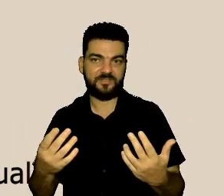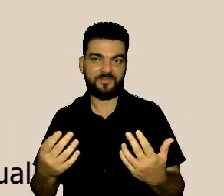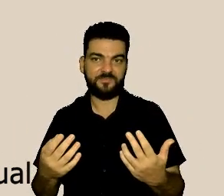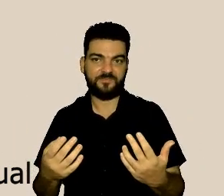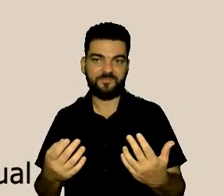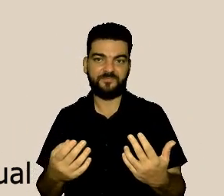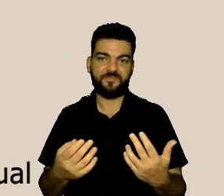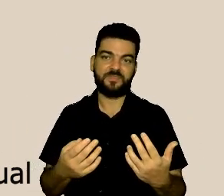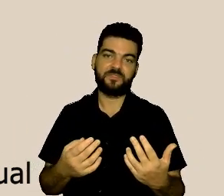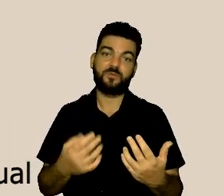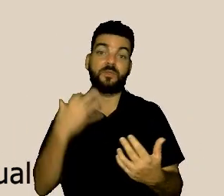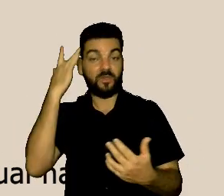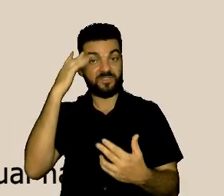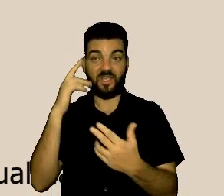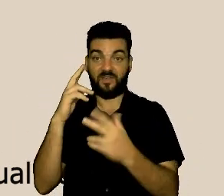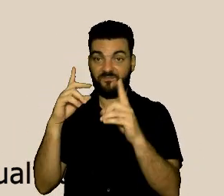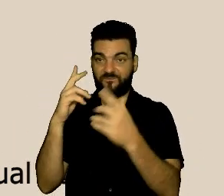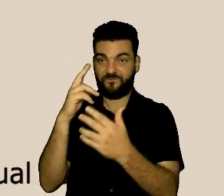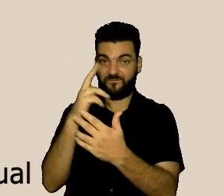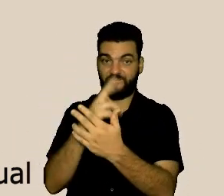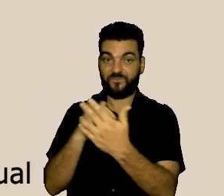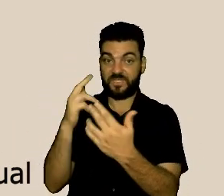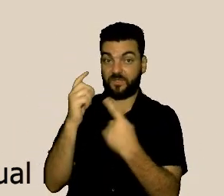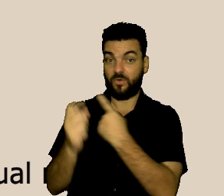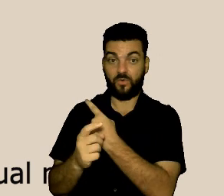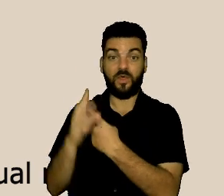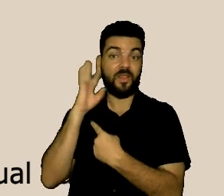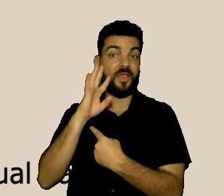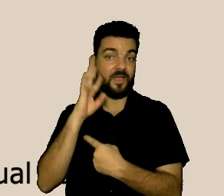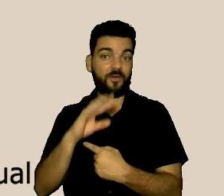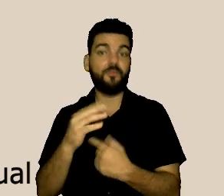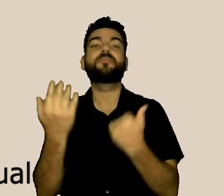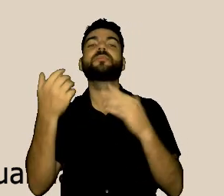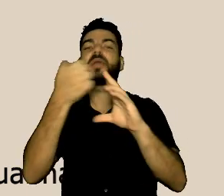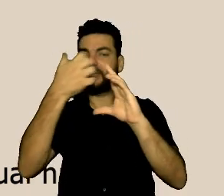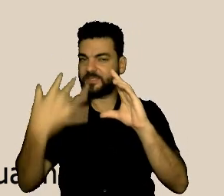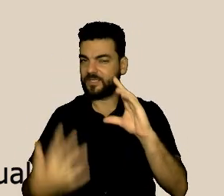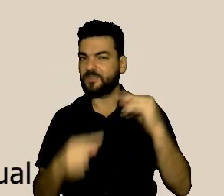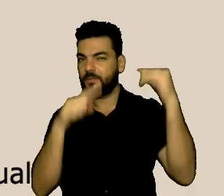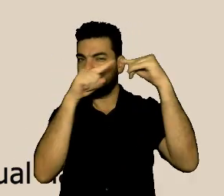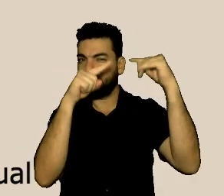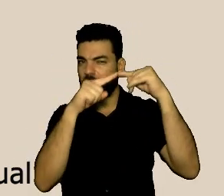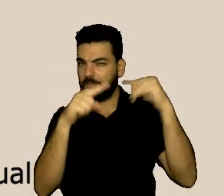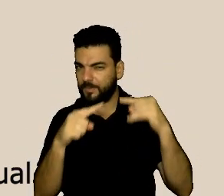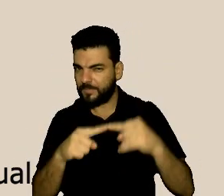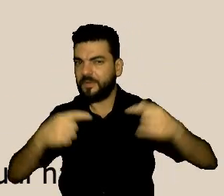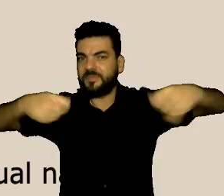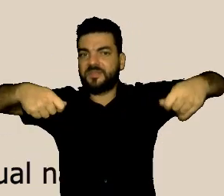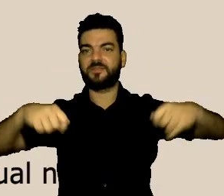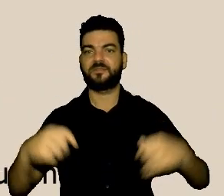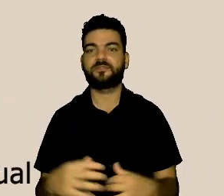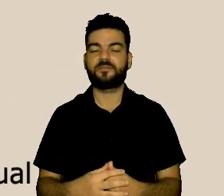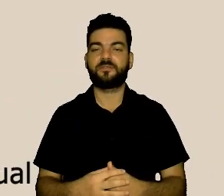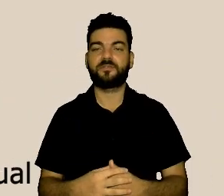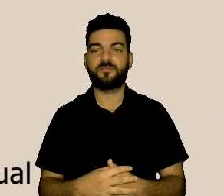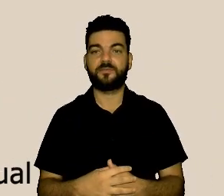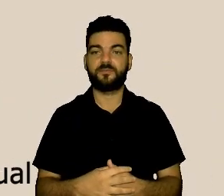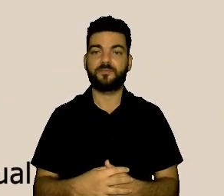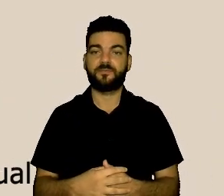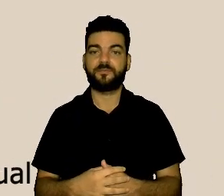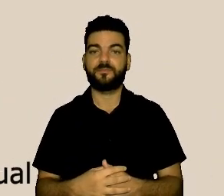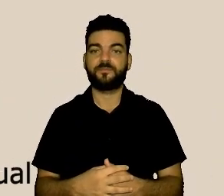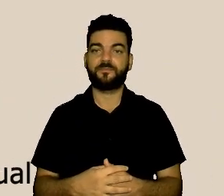-requisitos para preencher. Ou seja, pode passar o próximo, por favor. Ou seja, tem nexo causal